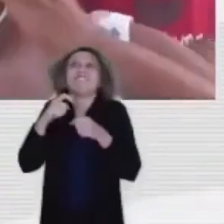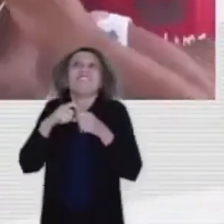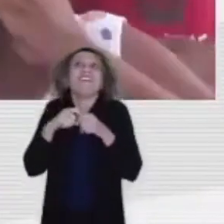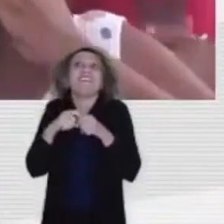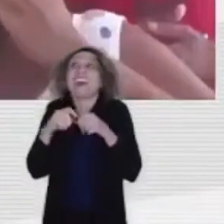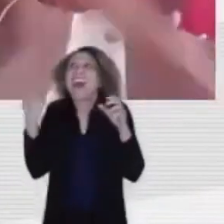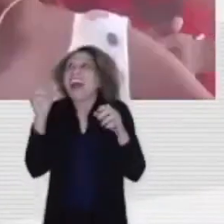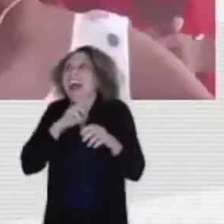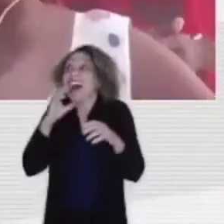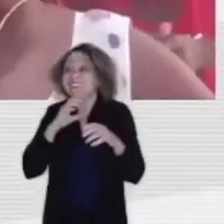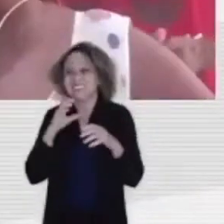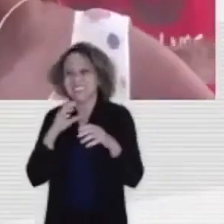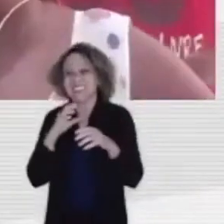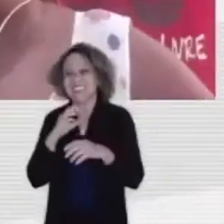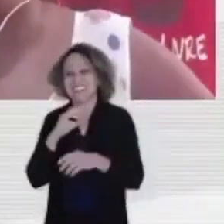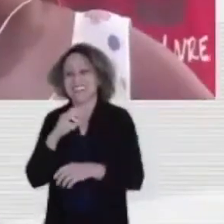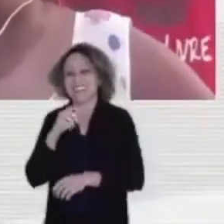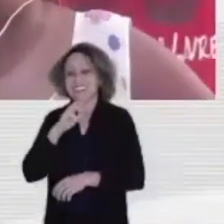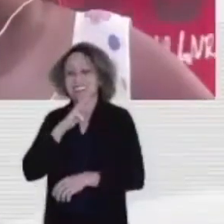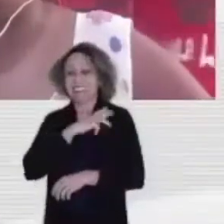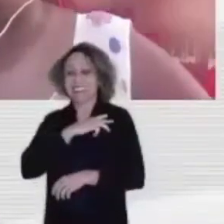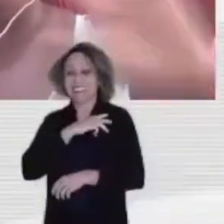2022. Beijo, meu presidente.